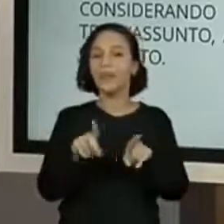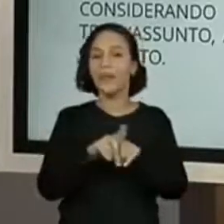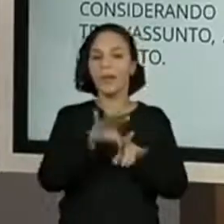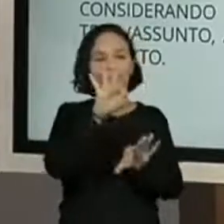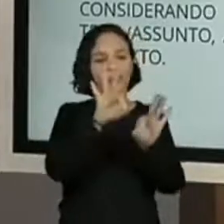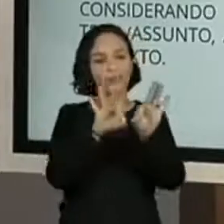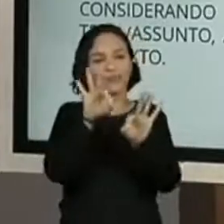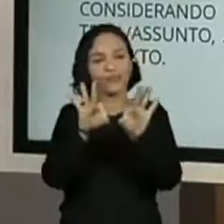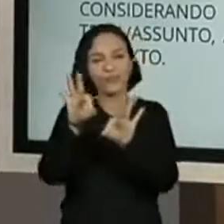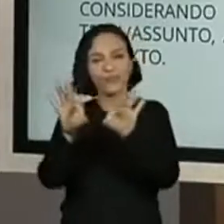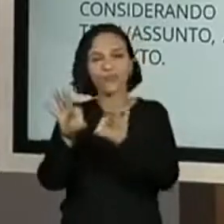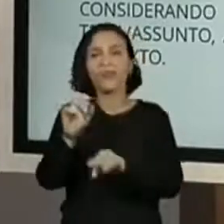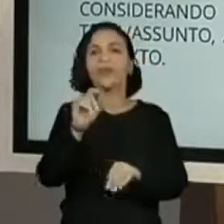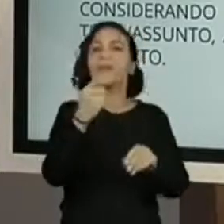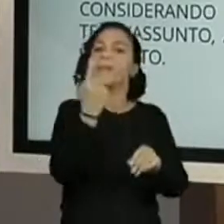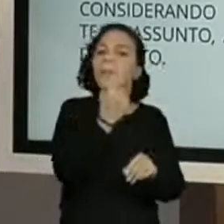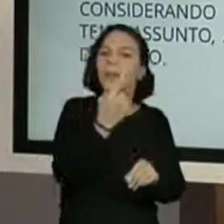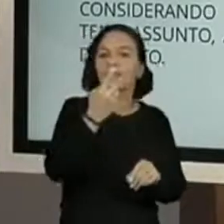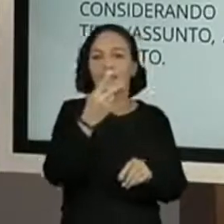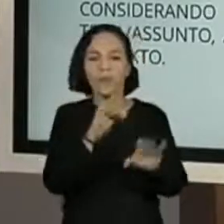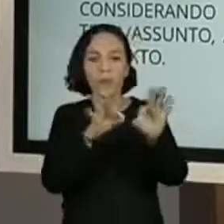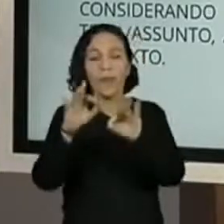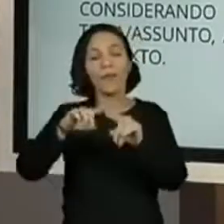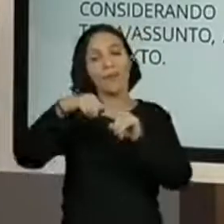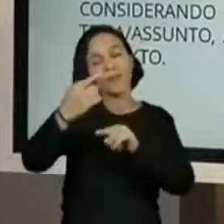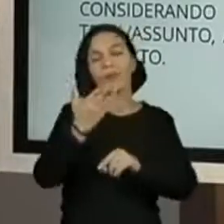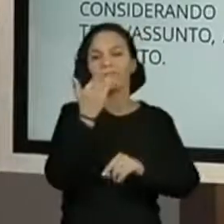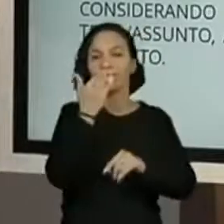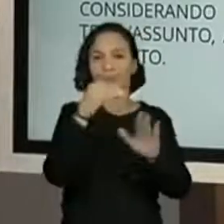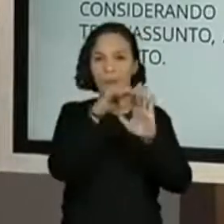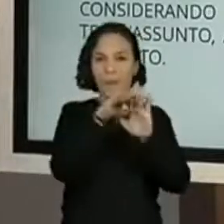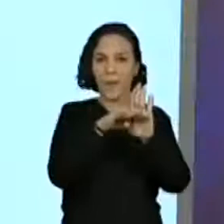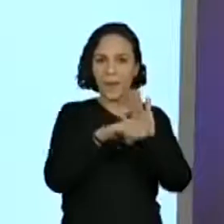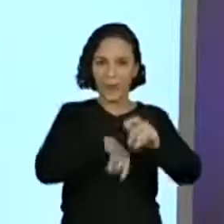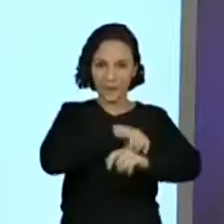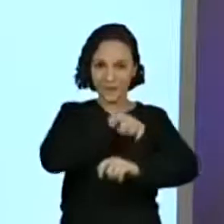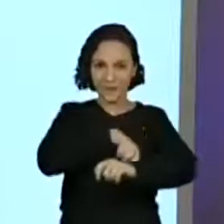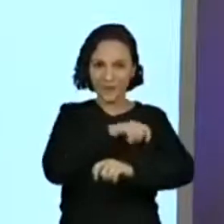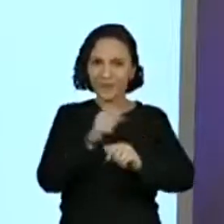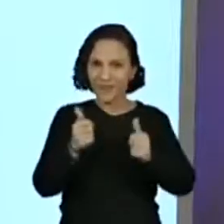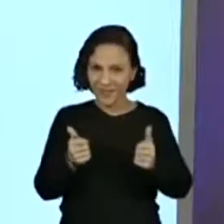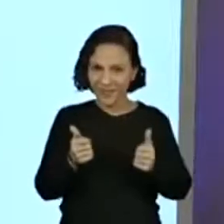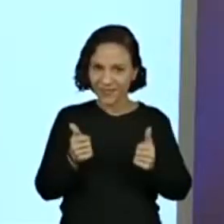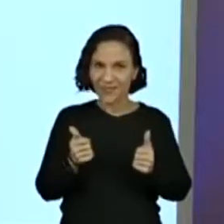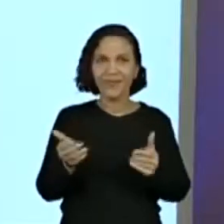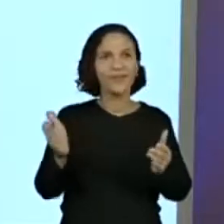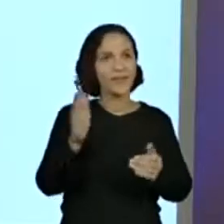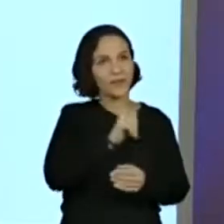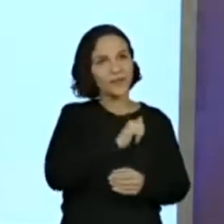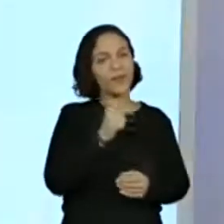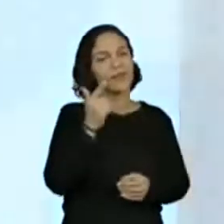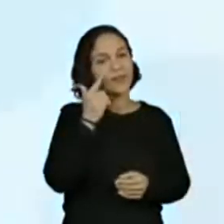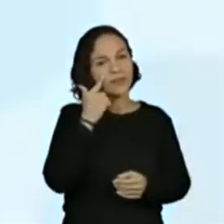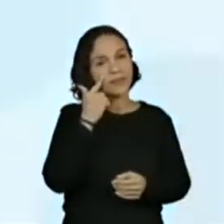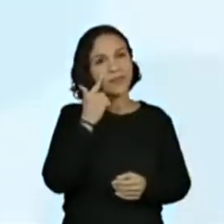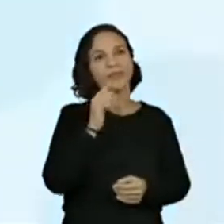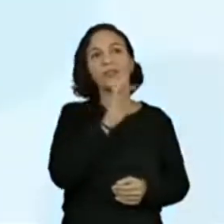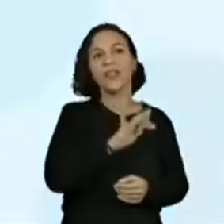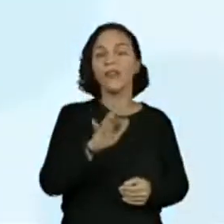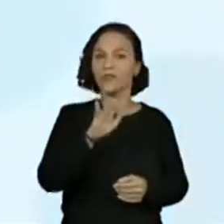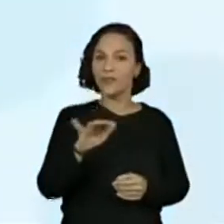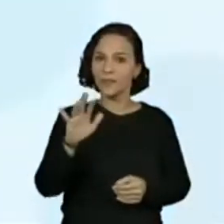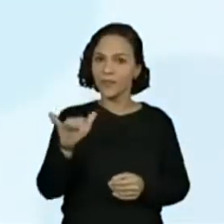ordem alfabética para aí depois a gente falar das nossas receitas. Perfeito, professora Sim, vamos lá. Então, vamos à leitura do alfabeto.